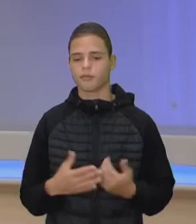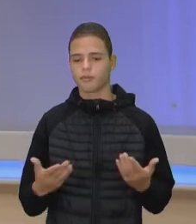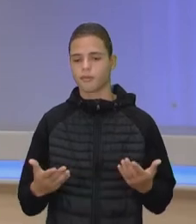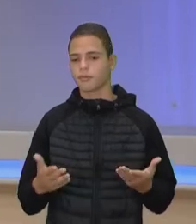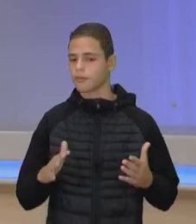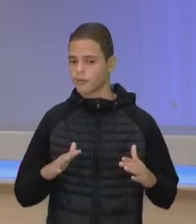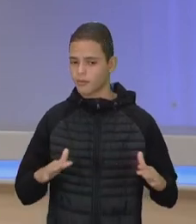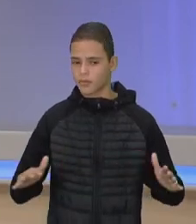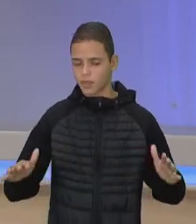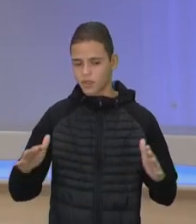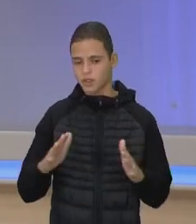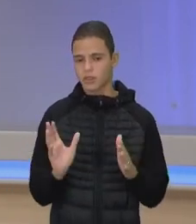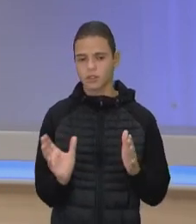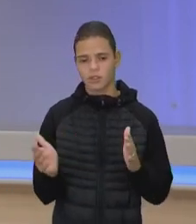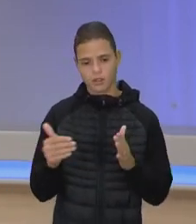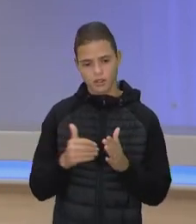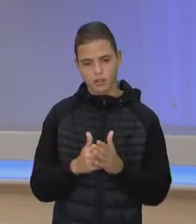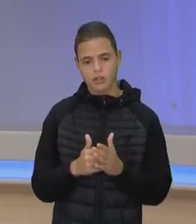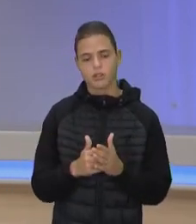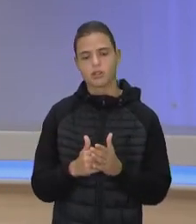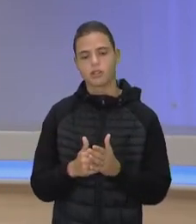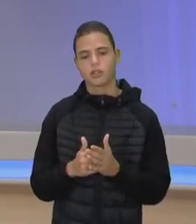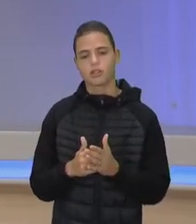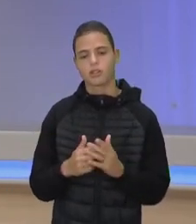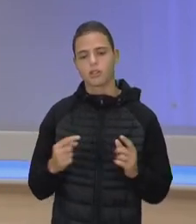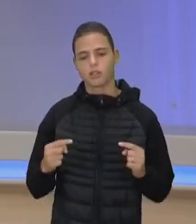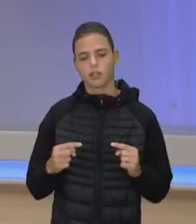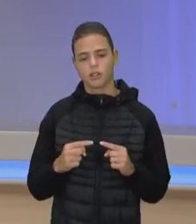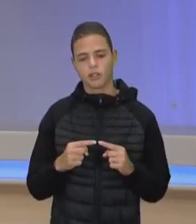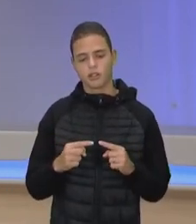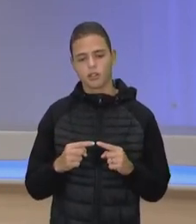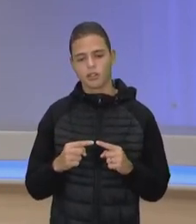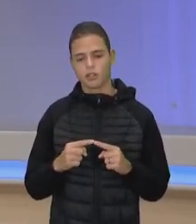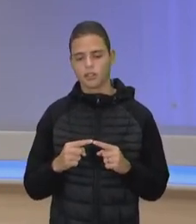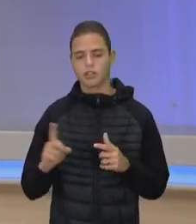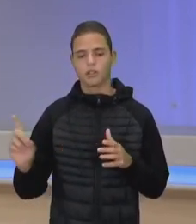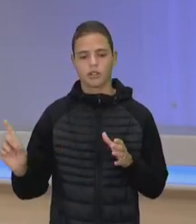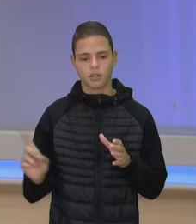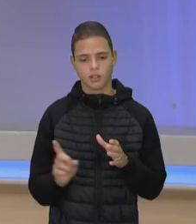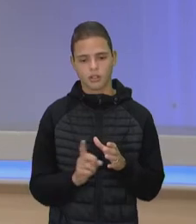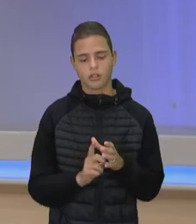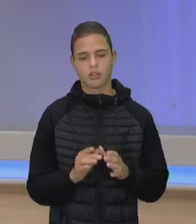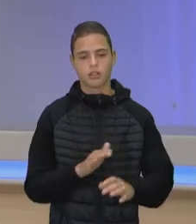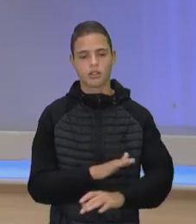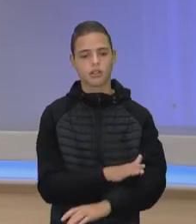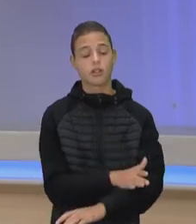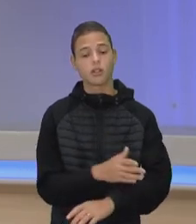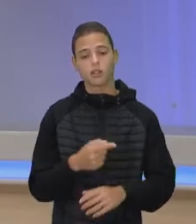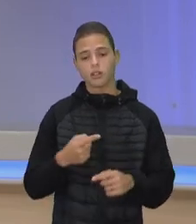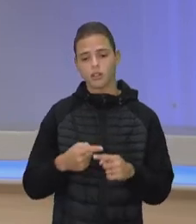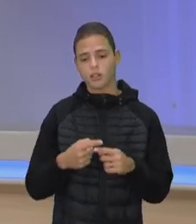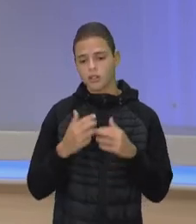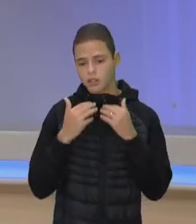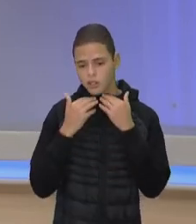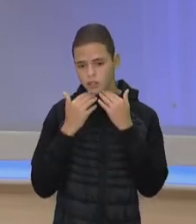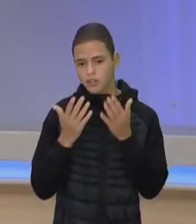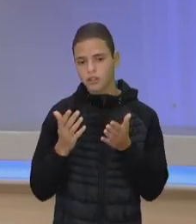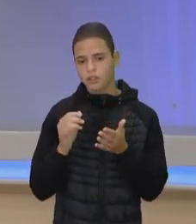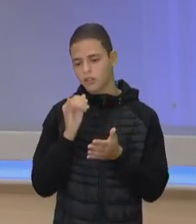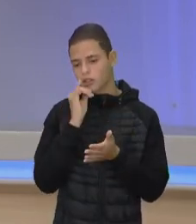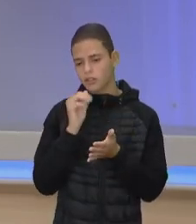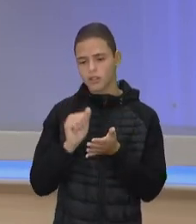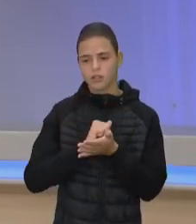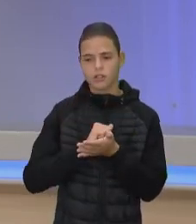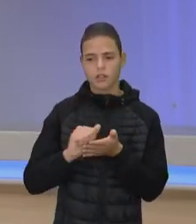tudo isso faz parte, que integra esse fenômeno atual do racismo, porque você não consegue apagar simplesmente